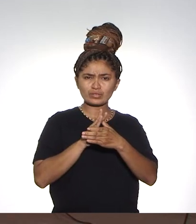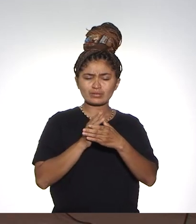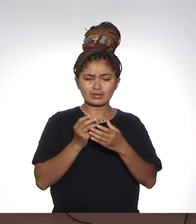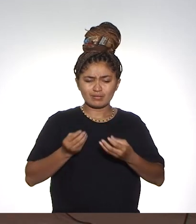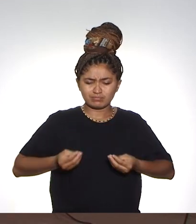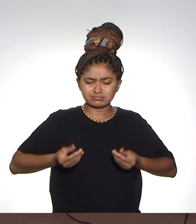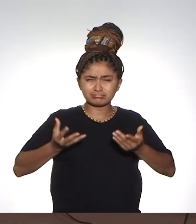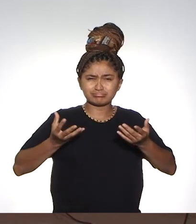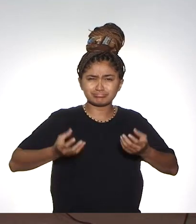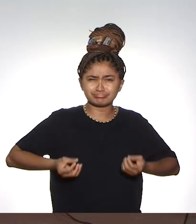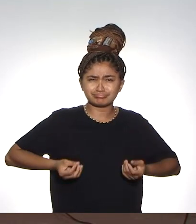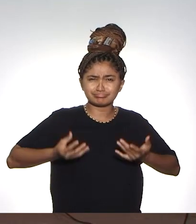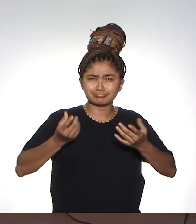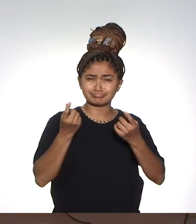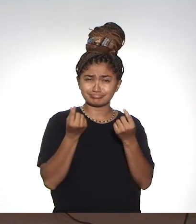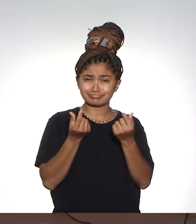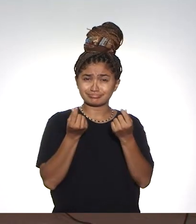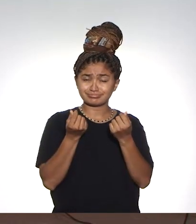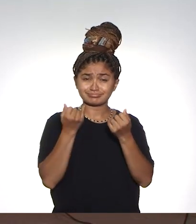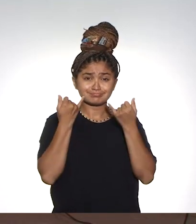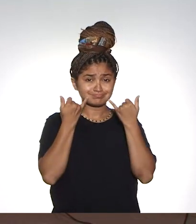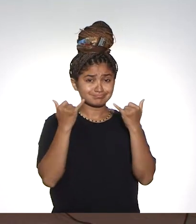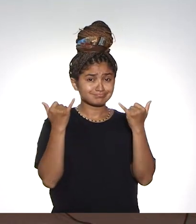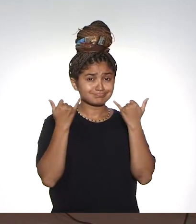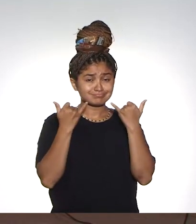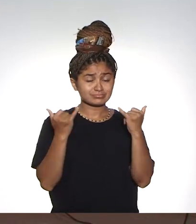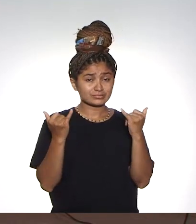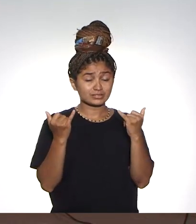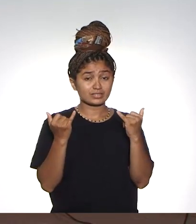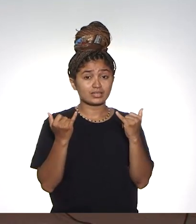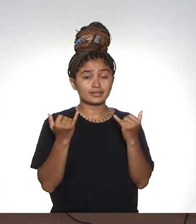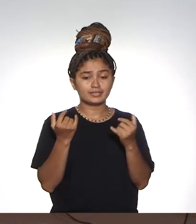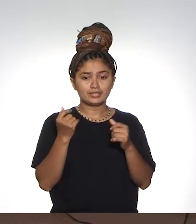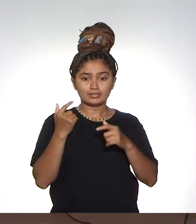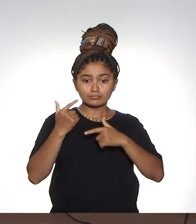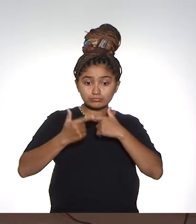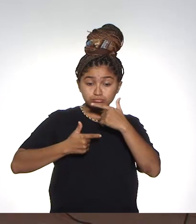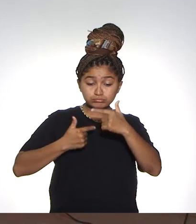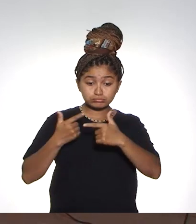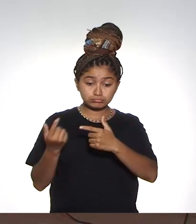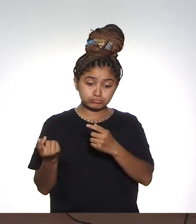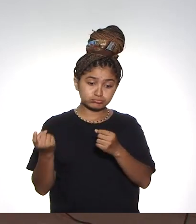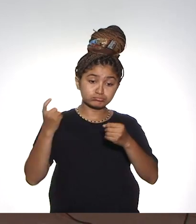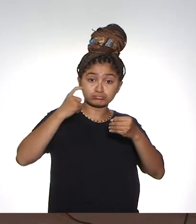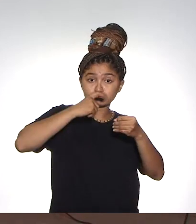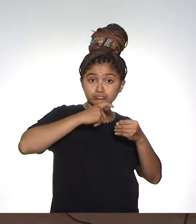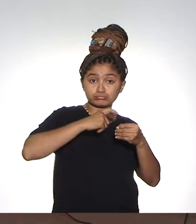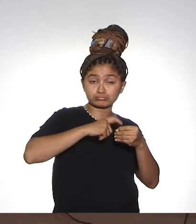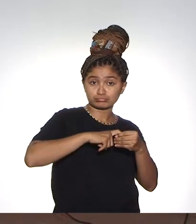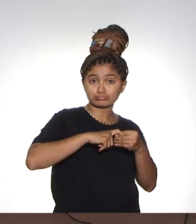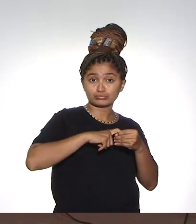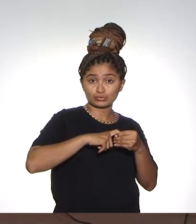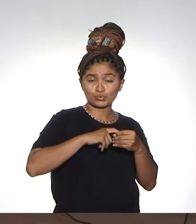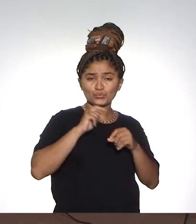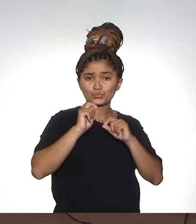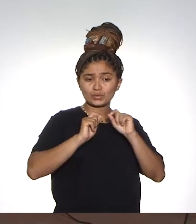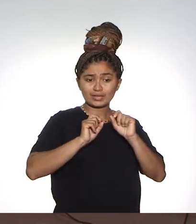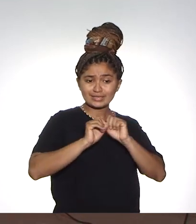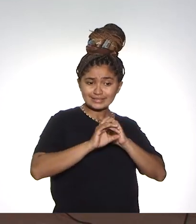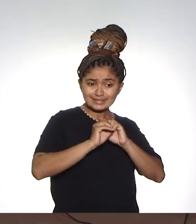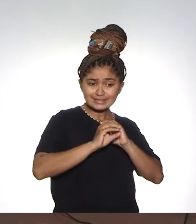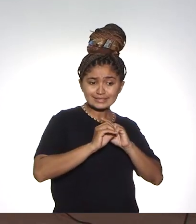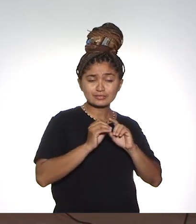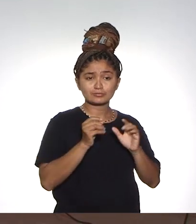ela gasta muito na questão energética. E esse recurso, ele pode ser reinvestido para o